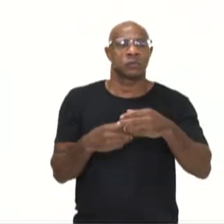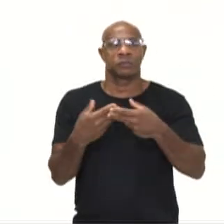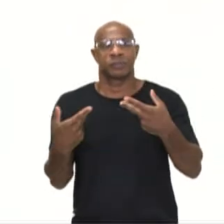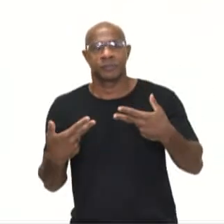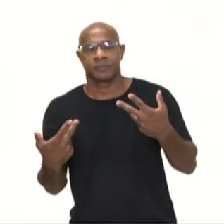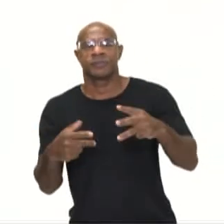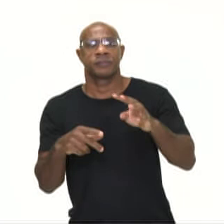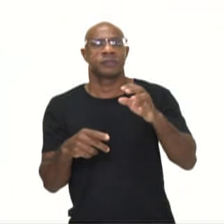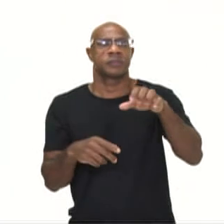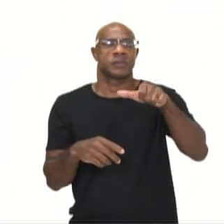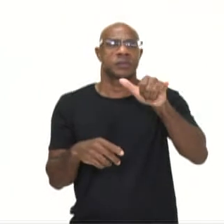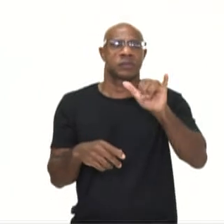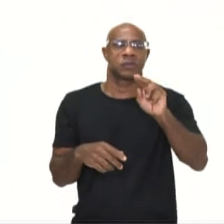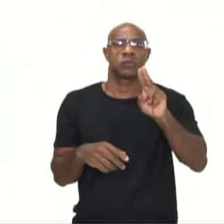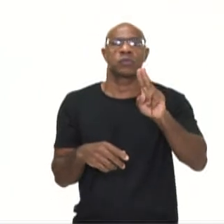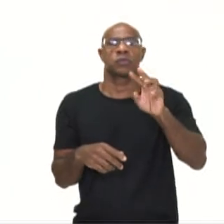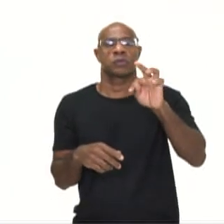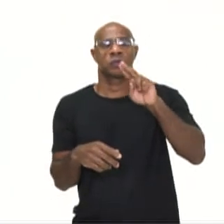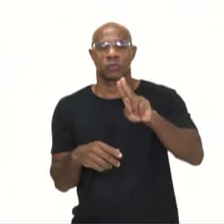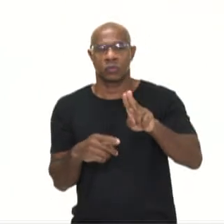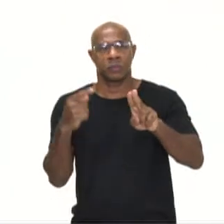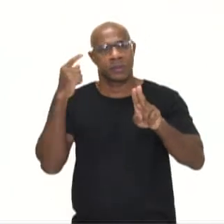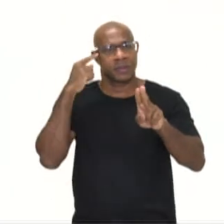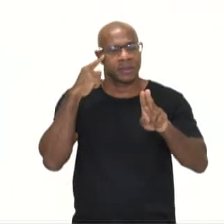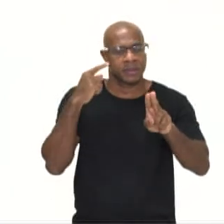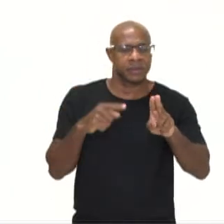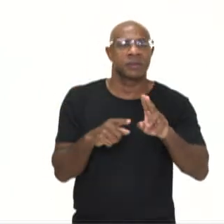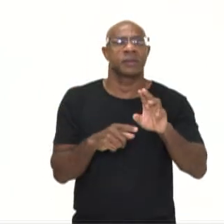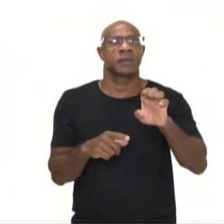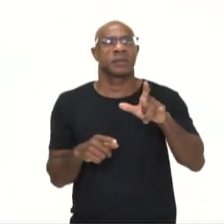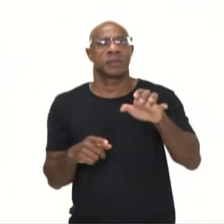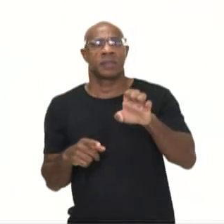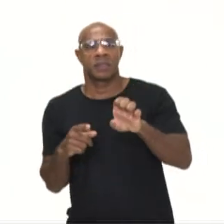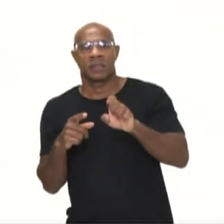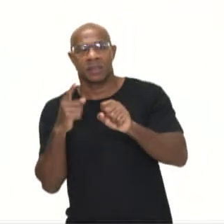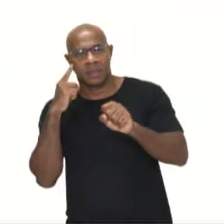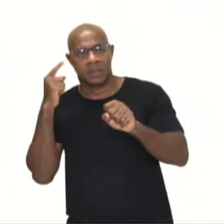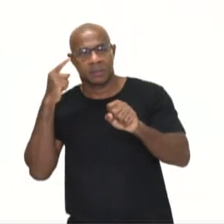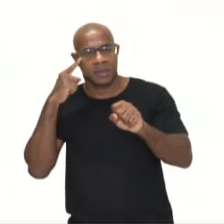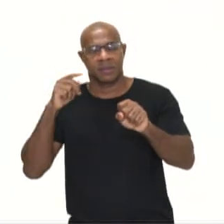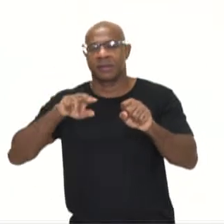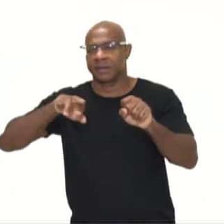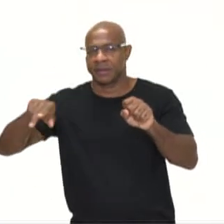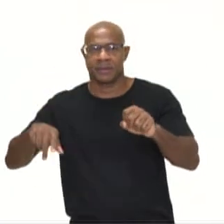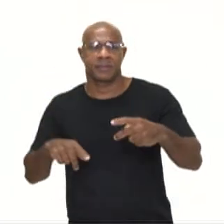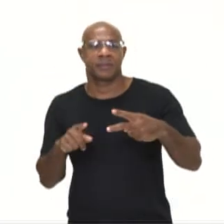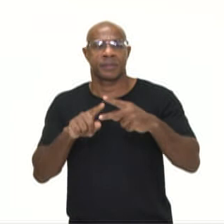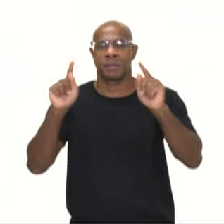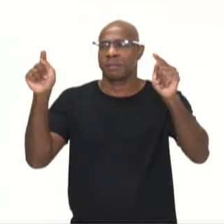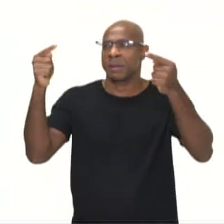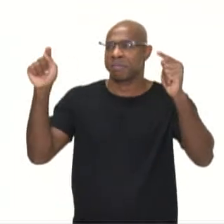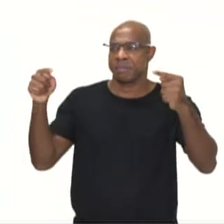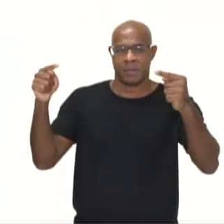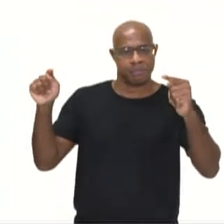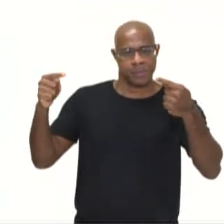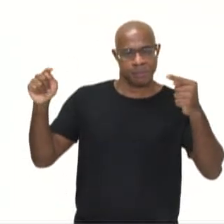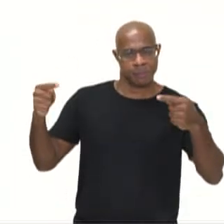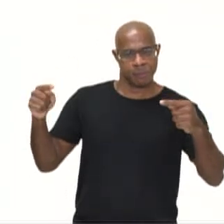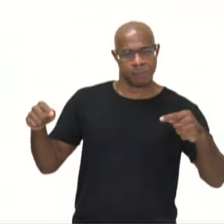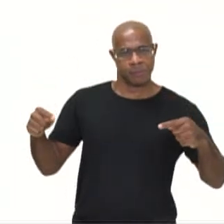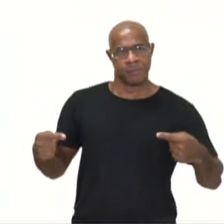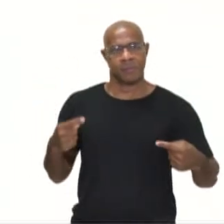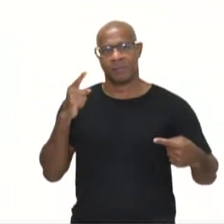pensaria, tu pensarias, ele, ela, você pensaria, nós, nós pensaríamos,